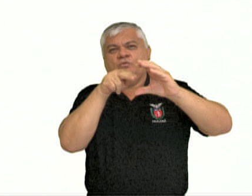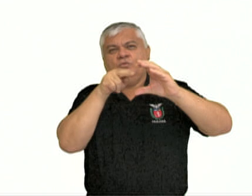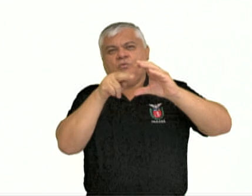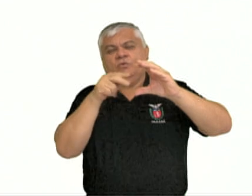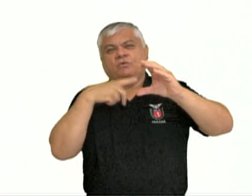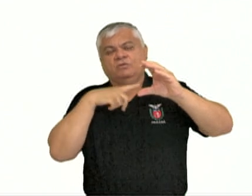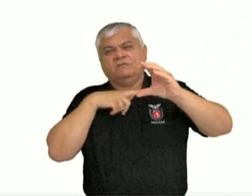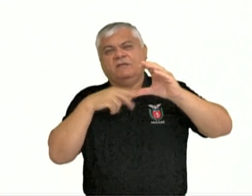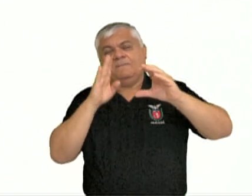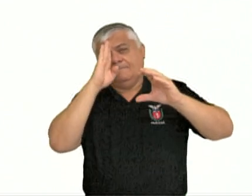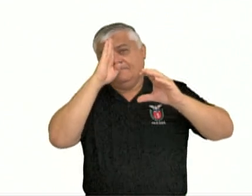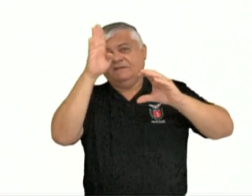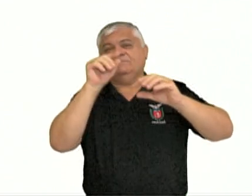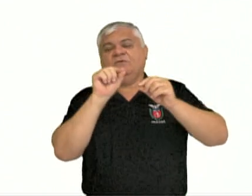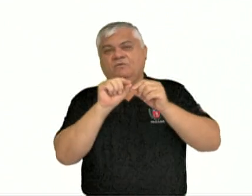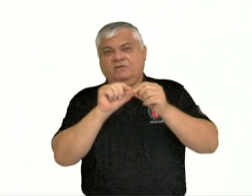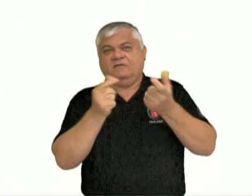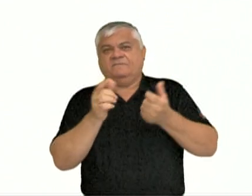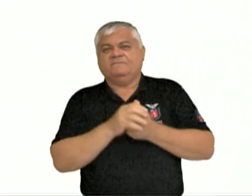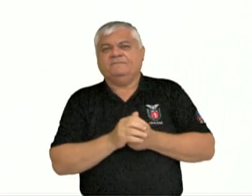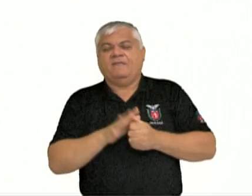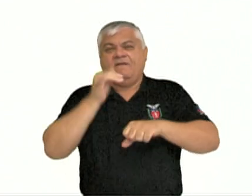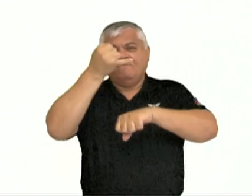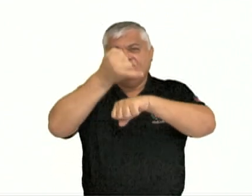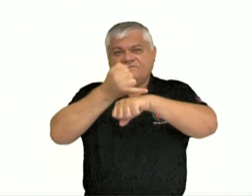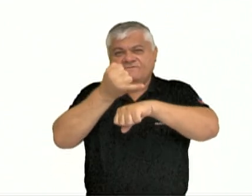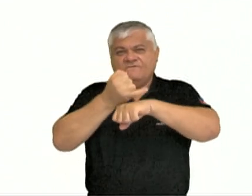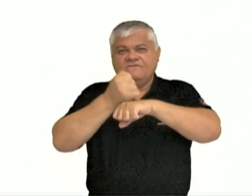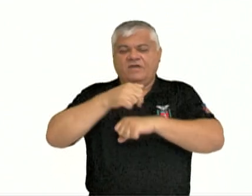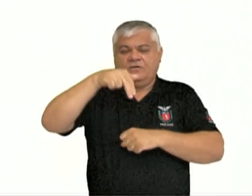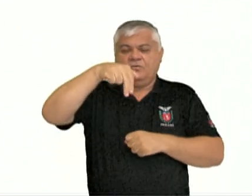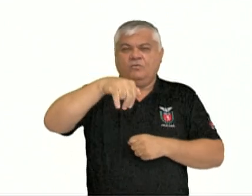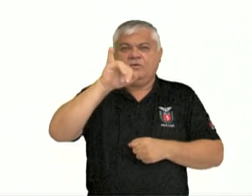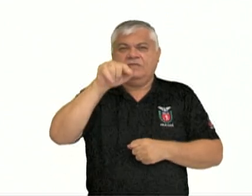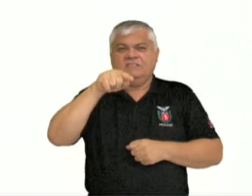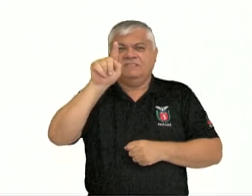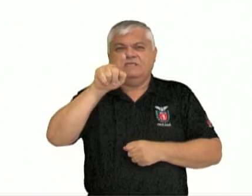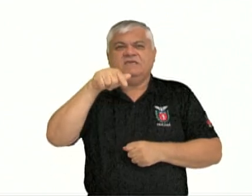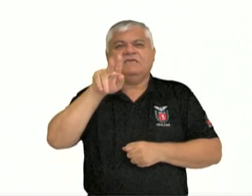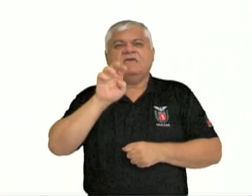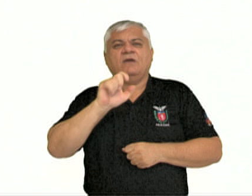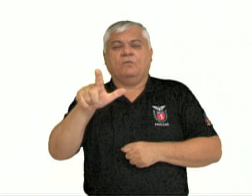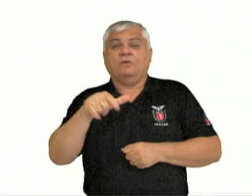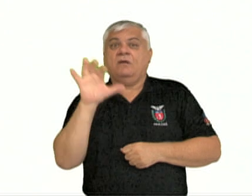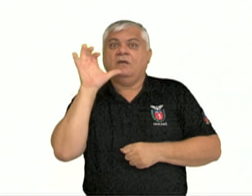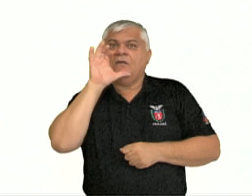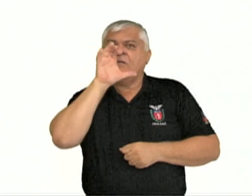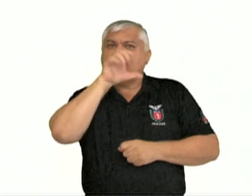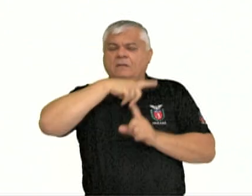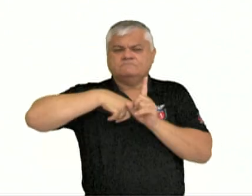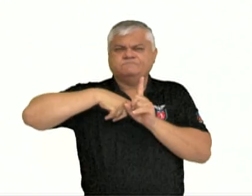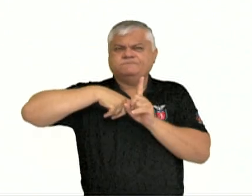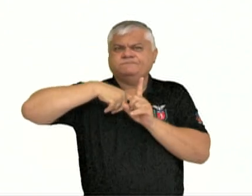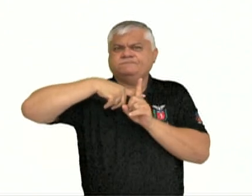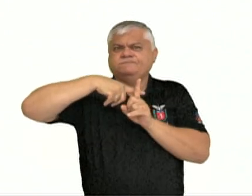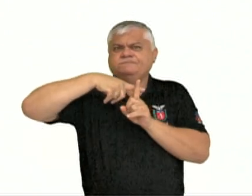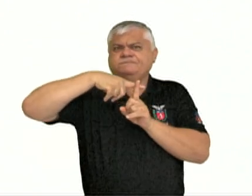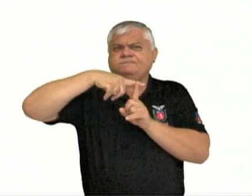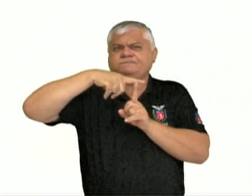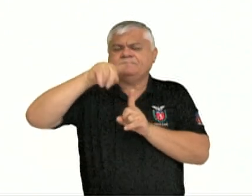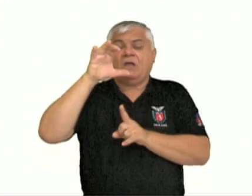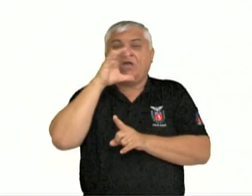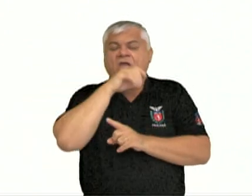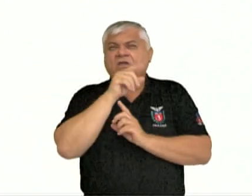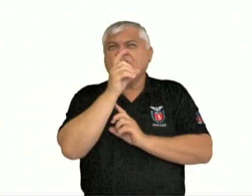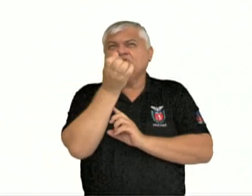que é formado principalmente ali por ferro e níquel e está em altíssima temperatura, pode chegar ali em torno